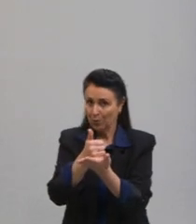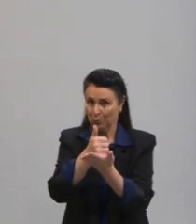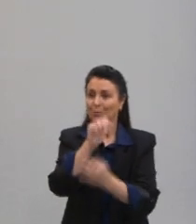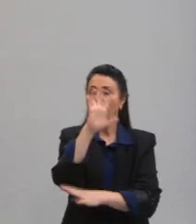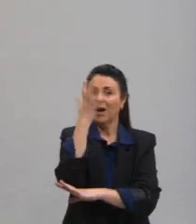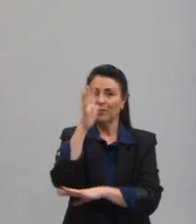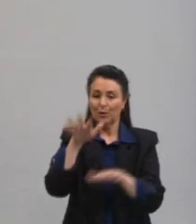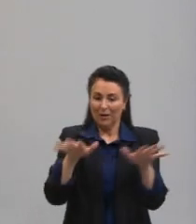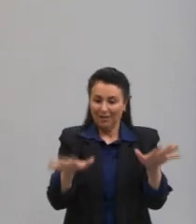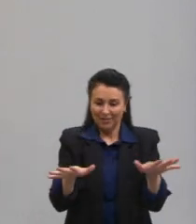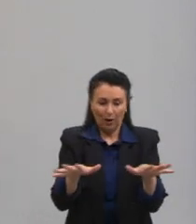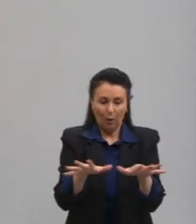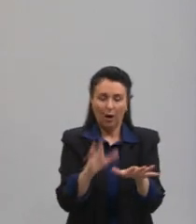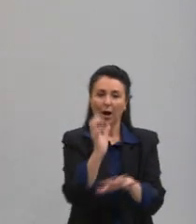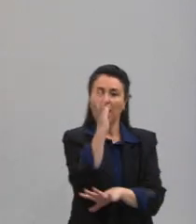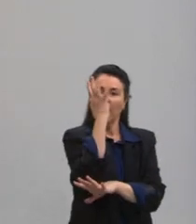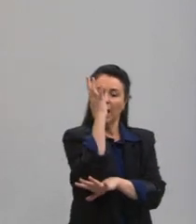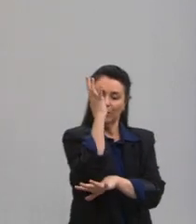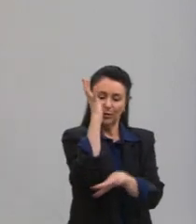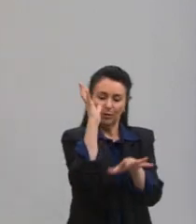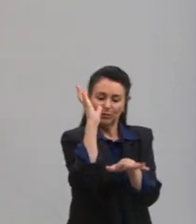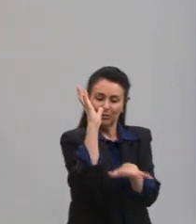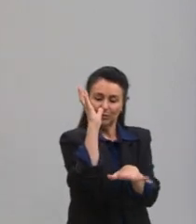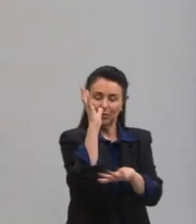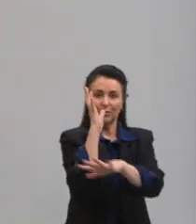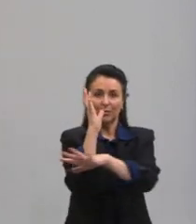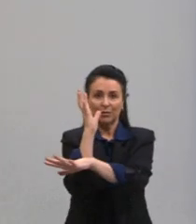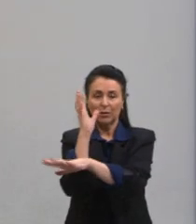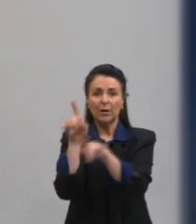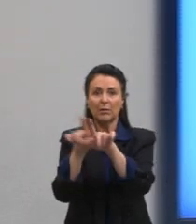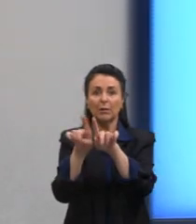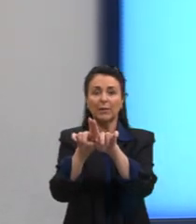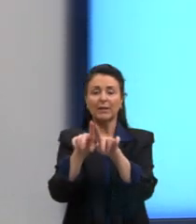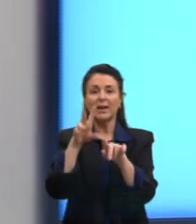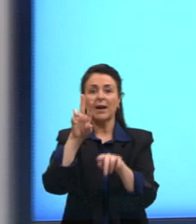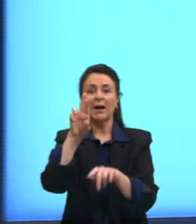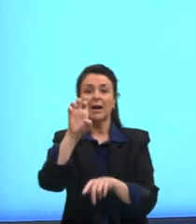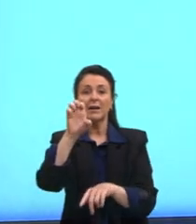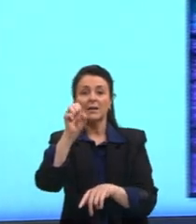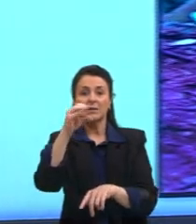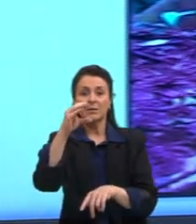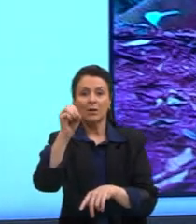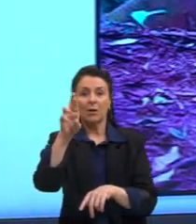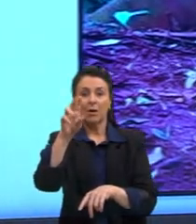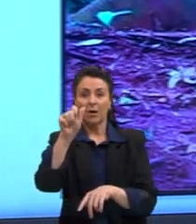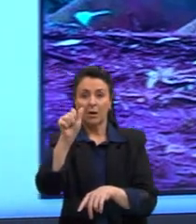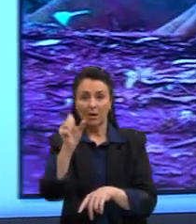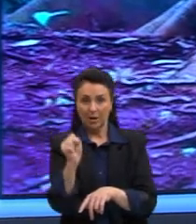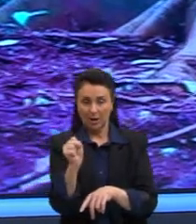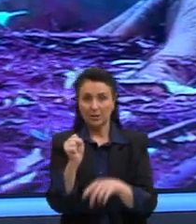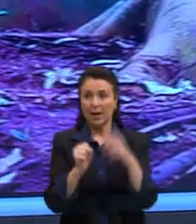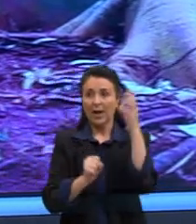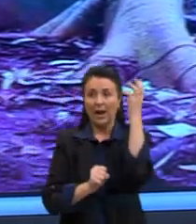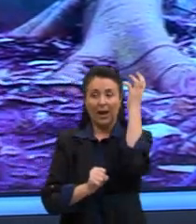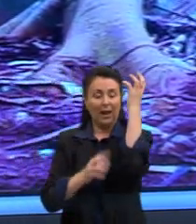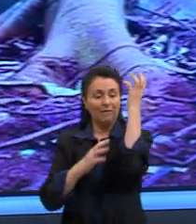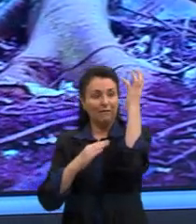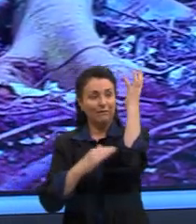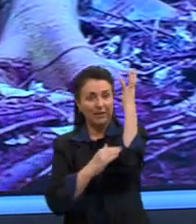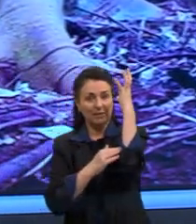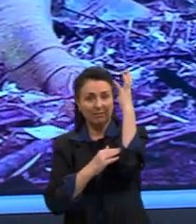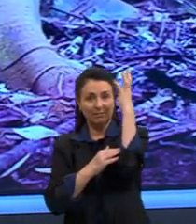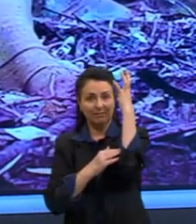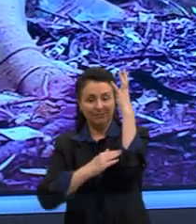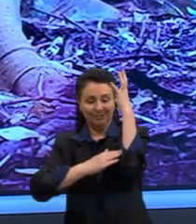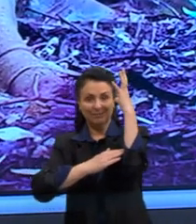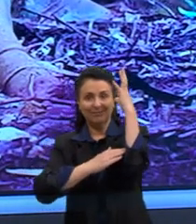imagem. Depois, nós temos as raízes coras, que vão fixar ali a planta no solo. Vai